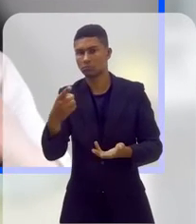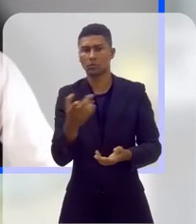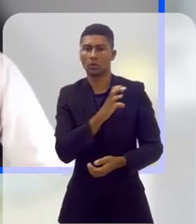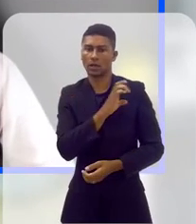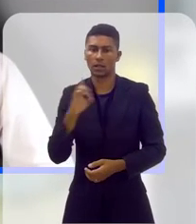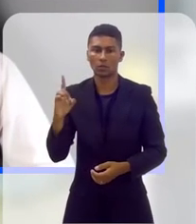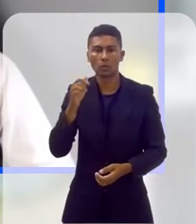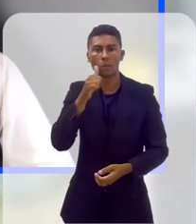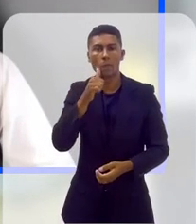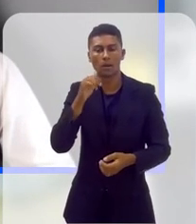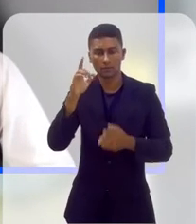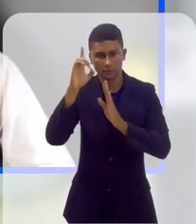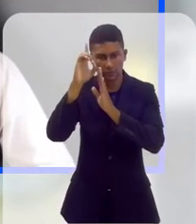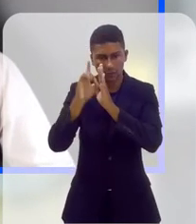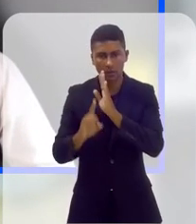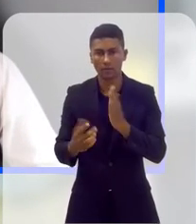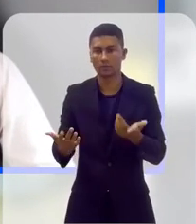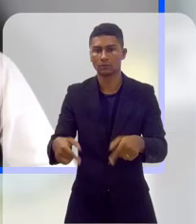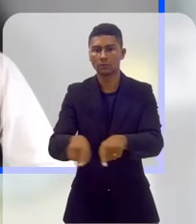segurança e por aí vai.